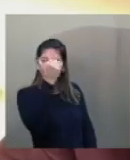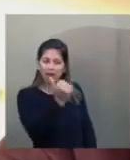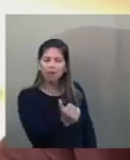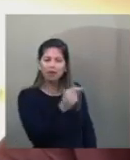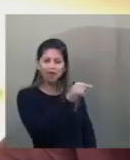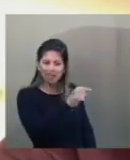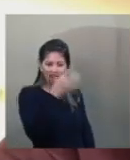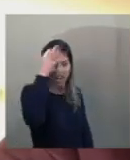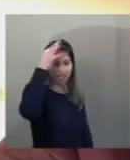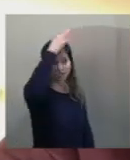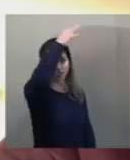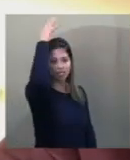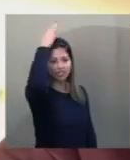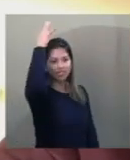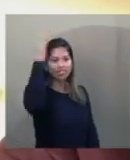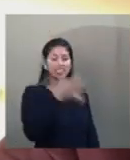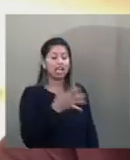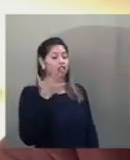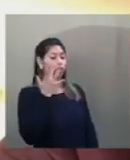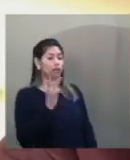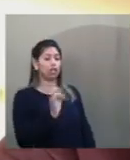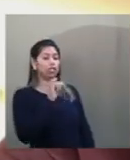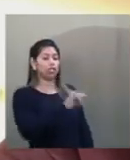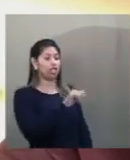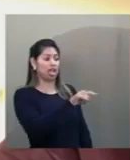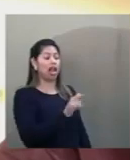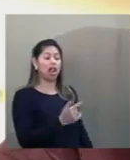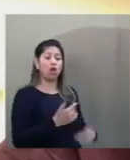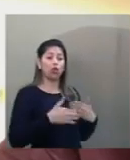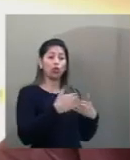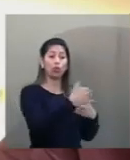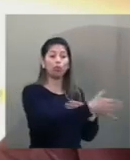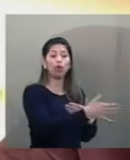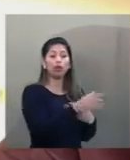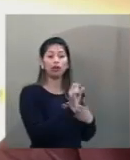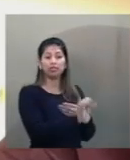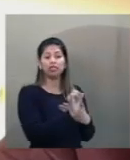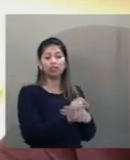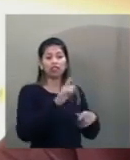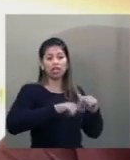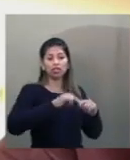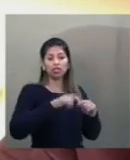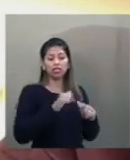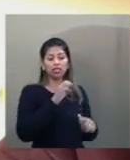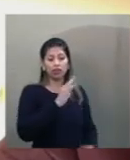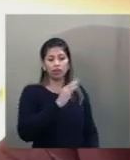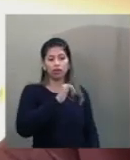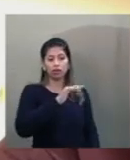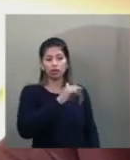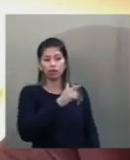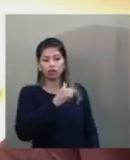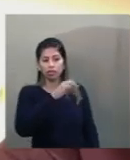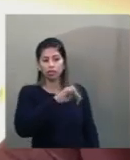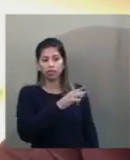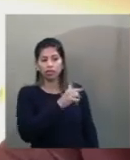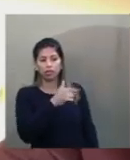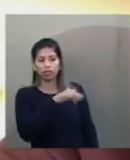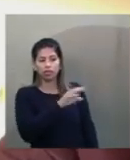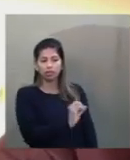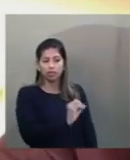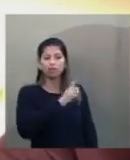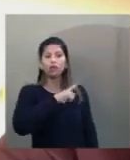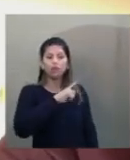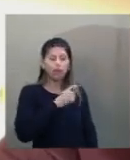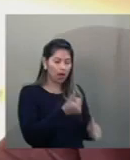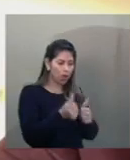não sei se há já em curso um processo de canonização que justamente cabe às pessoas que